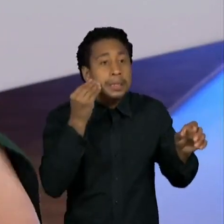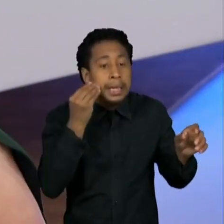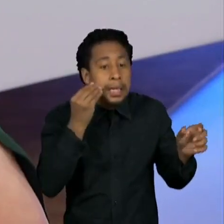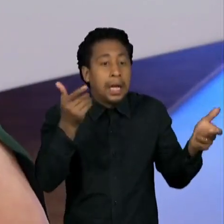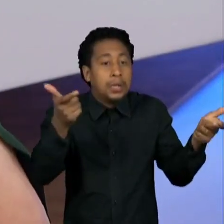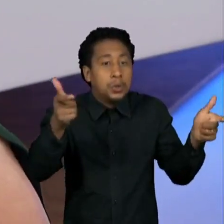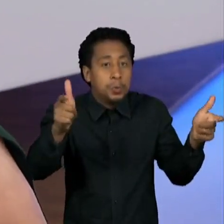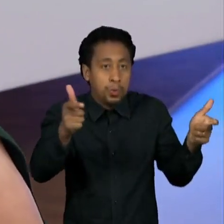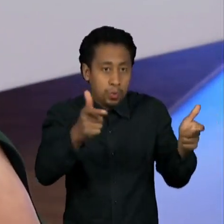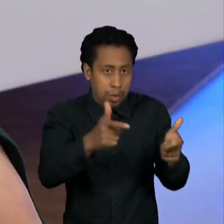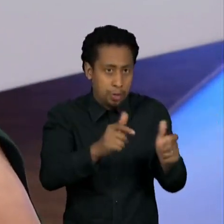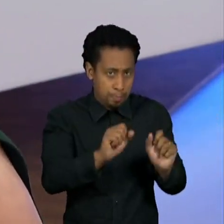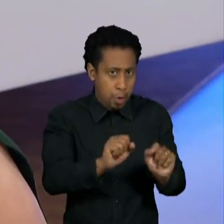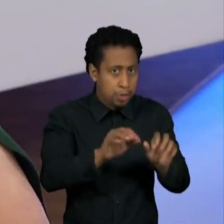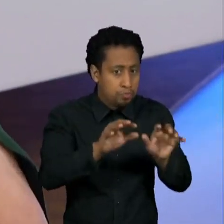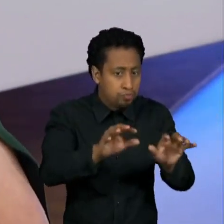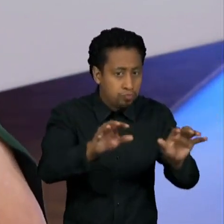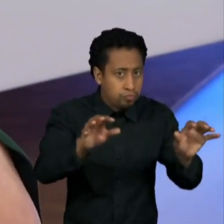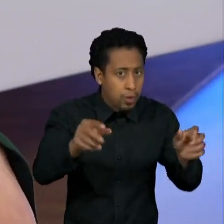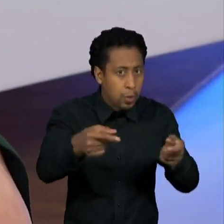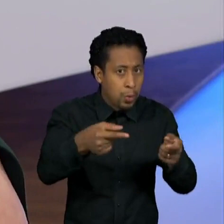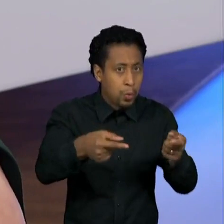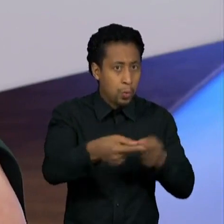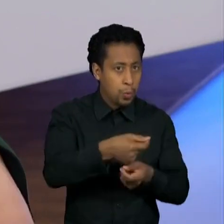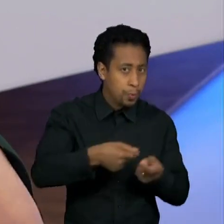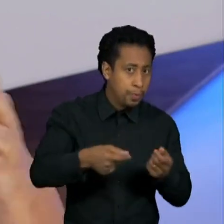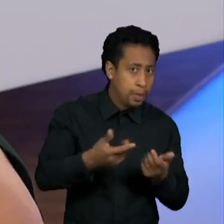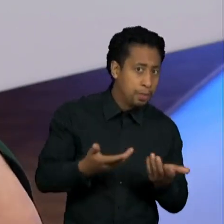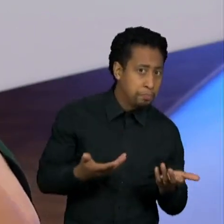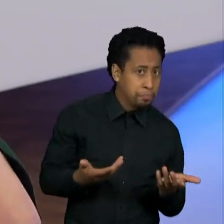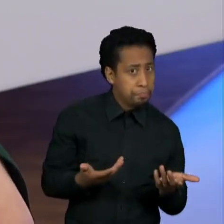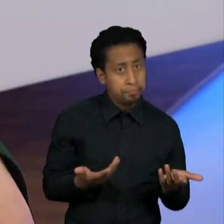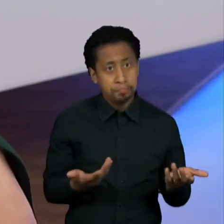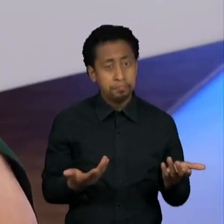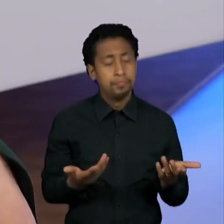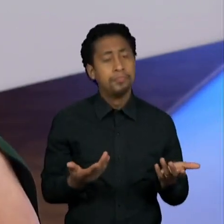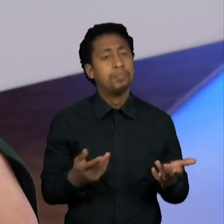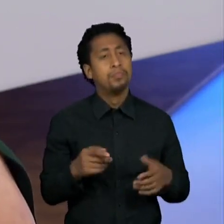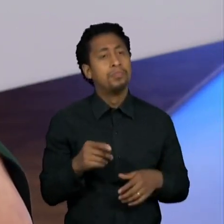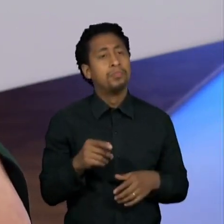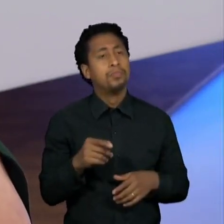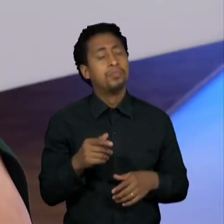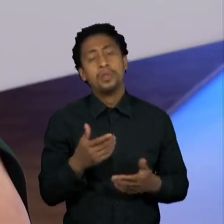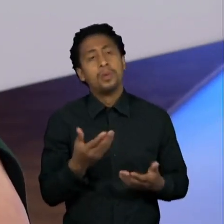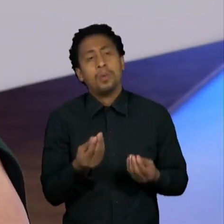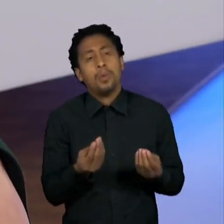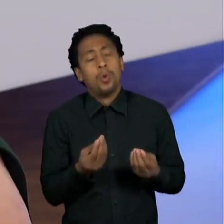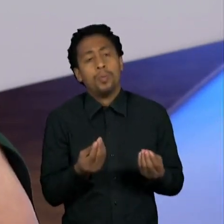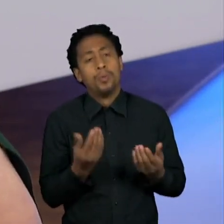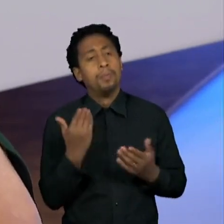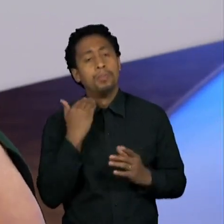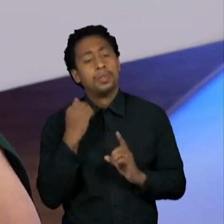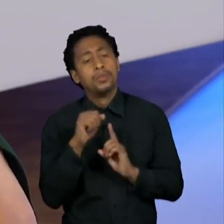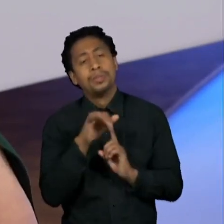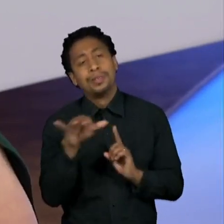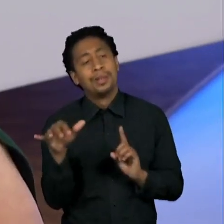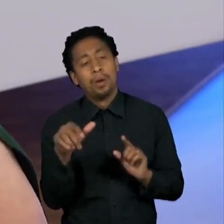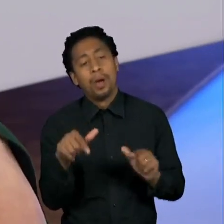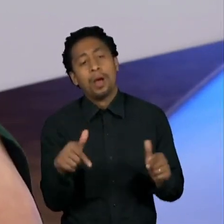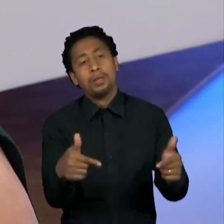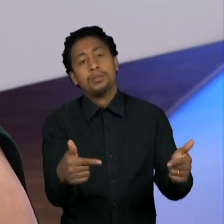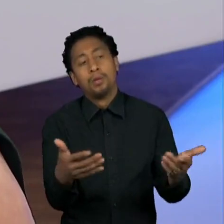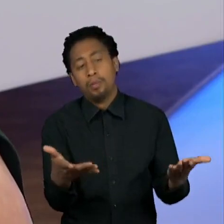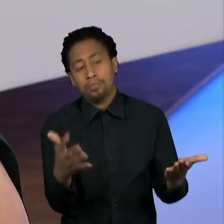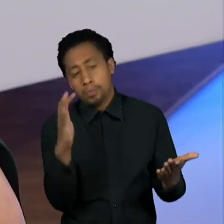economia, em última instância, a política monetária? Como é que vocês vão estar tratando isso e as